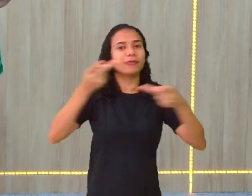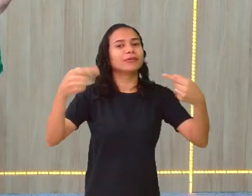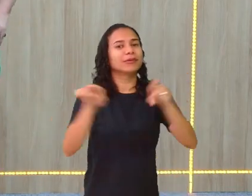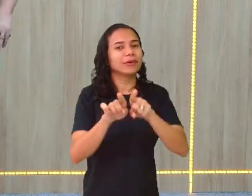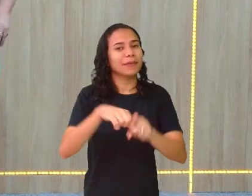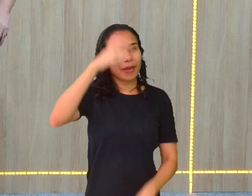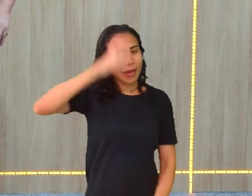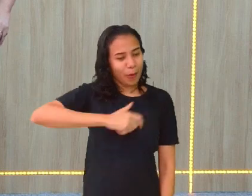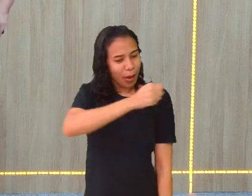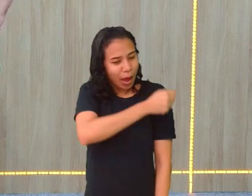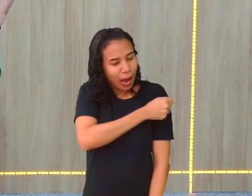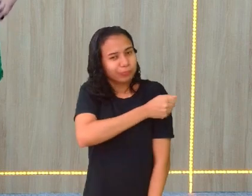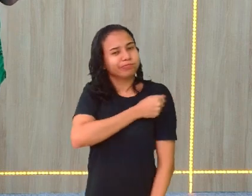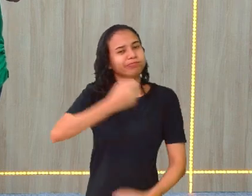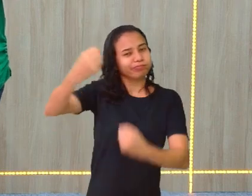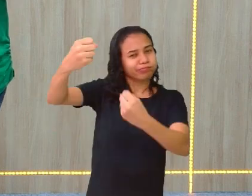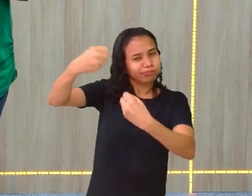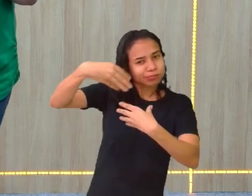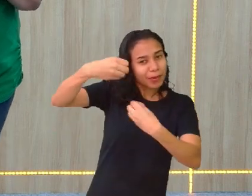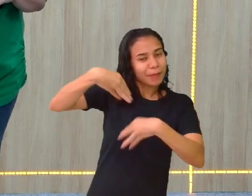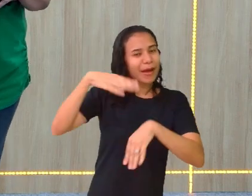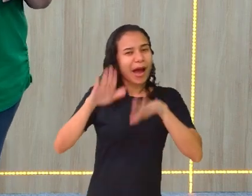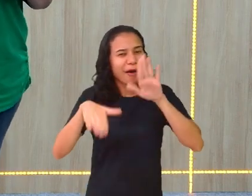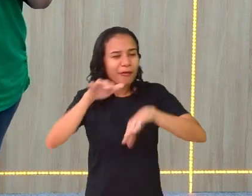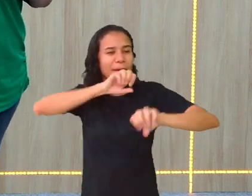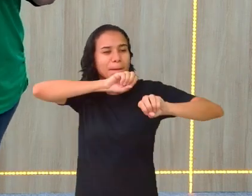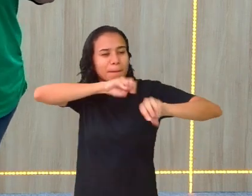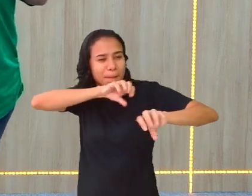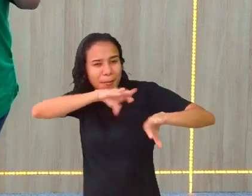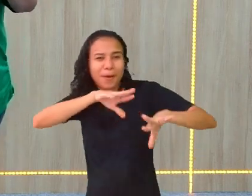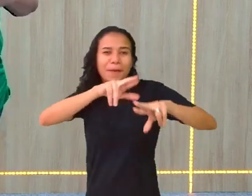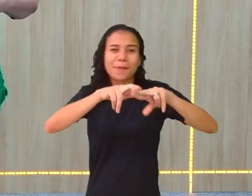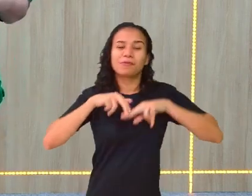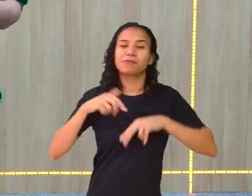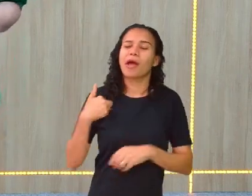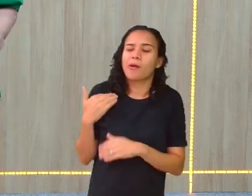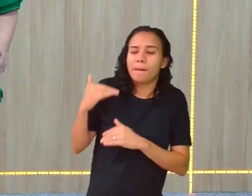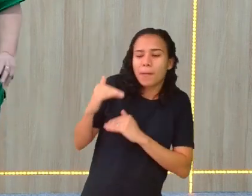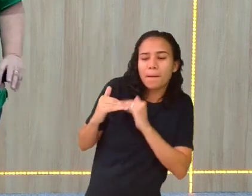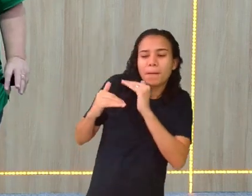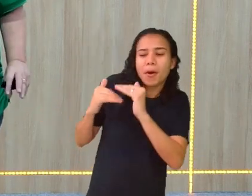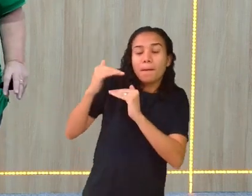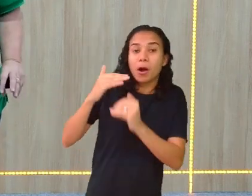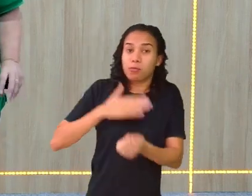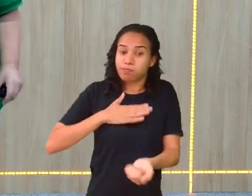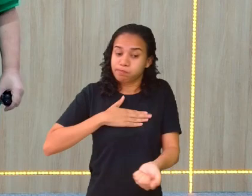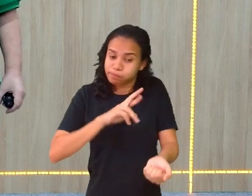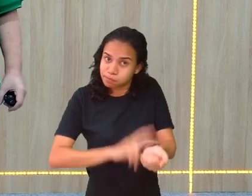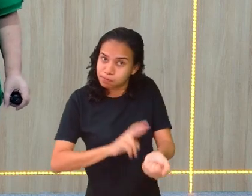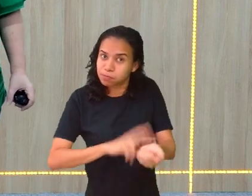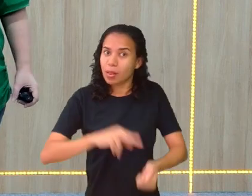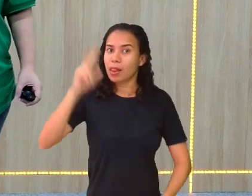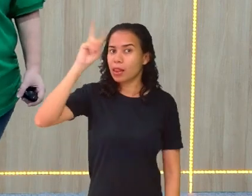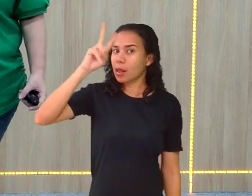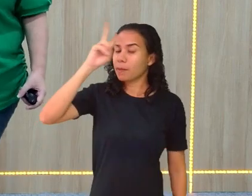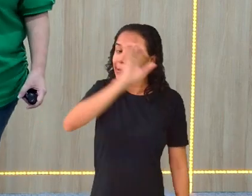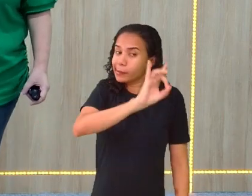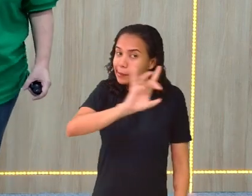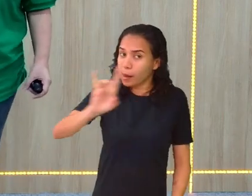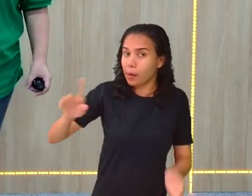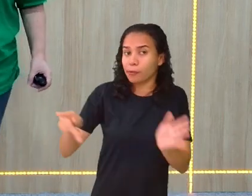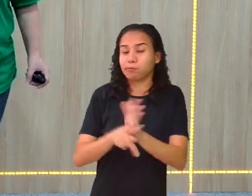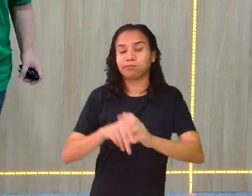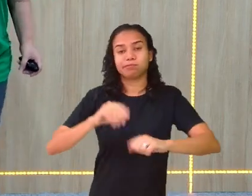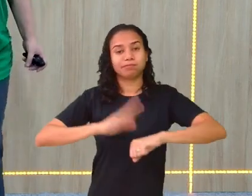sou aluna delas, né? Elas de vez em quando me ensinam, eu vou devagarzinho no meu ritmo, lembrando que cada um tem seu